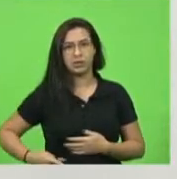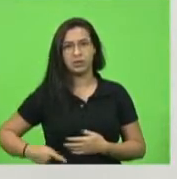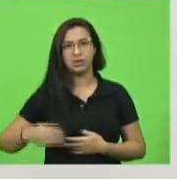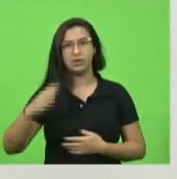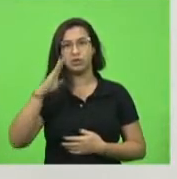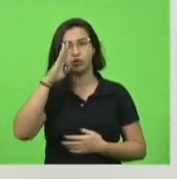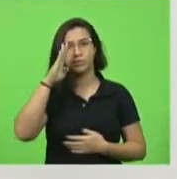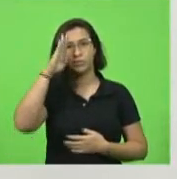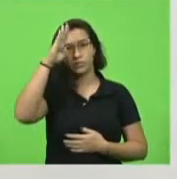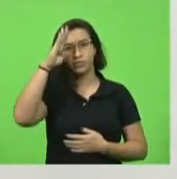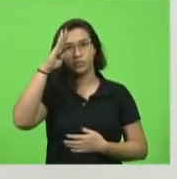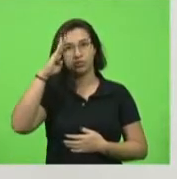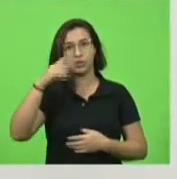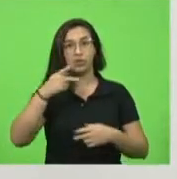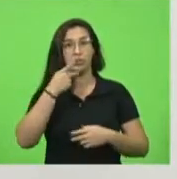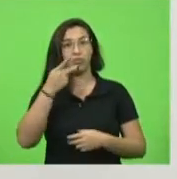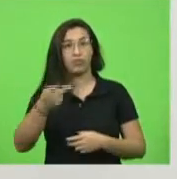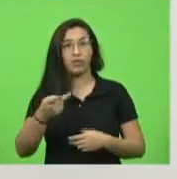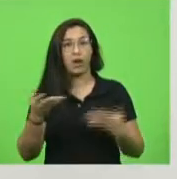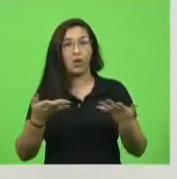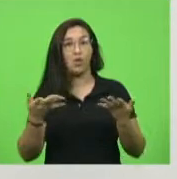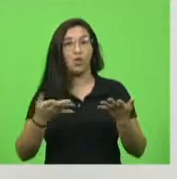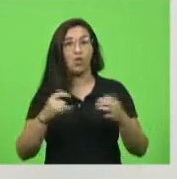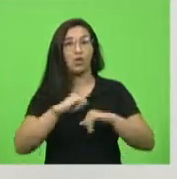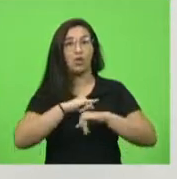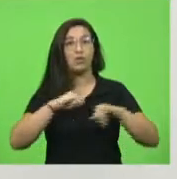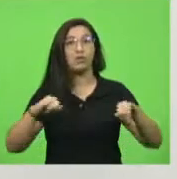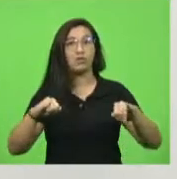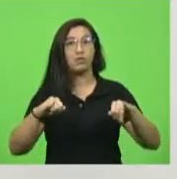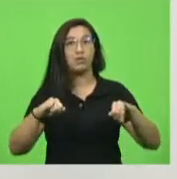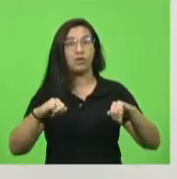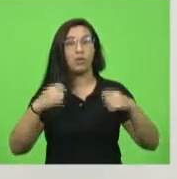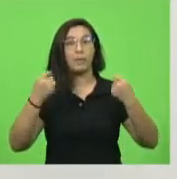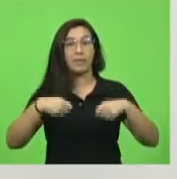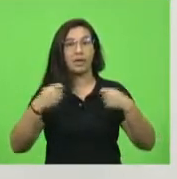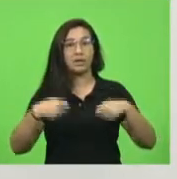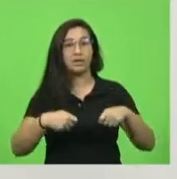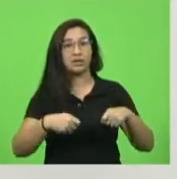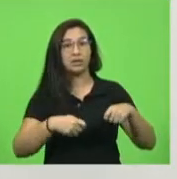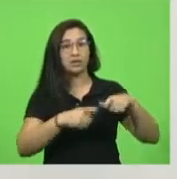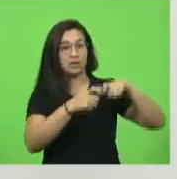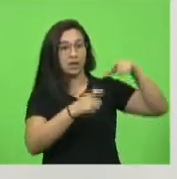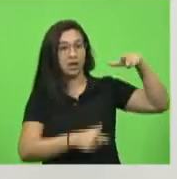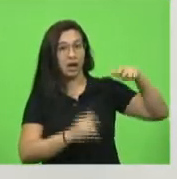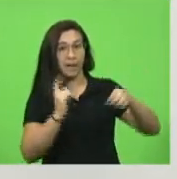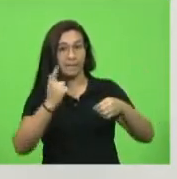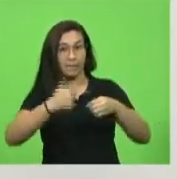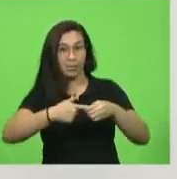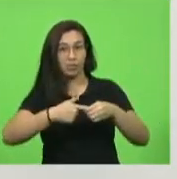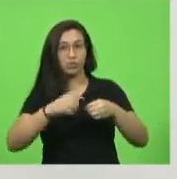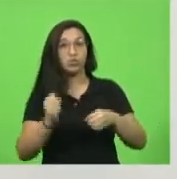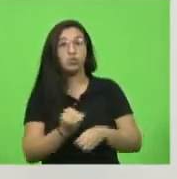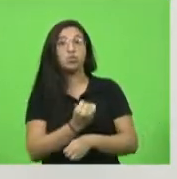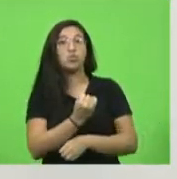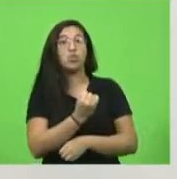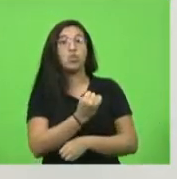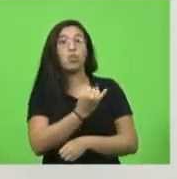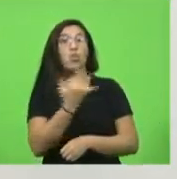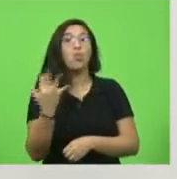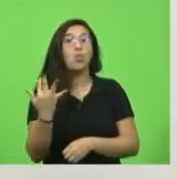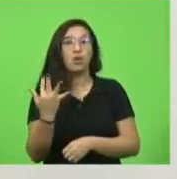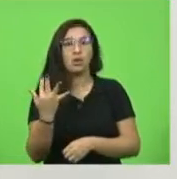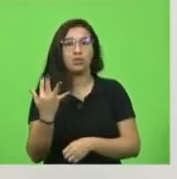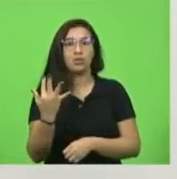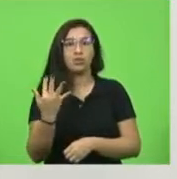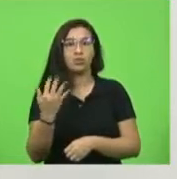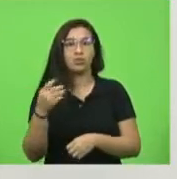assunto para que a gente agora ele fez o decreto que no posto tem que ter lá a composição do preço, quanto que é na refinaria. Nós precisamos